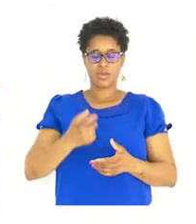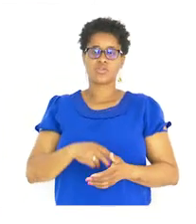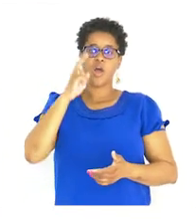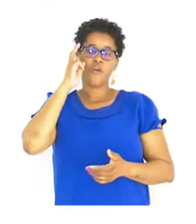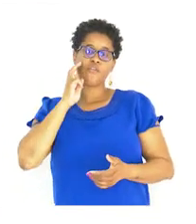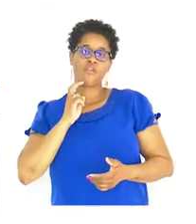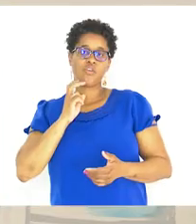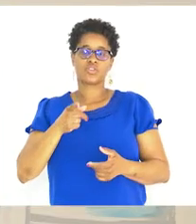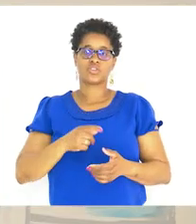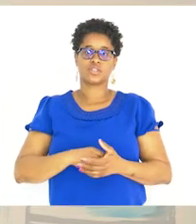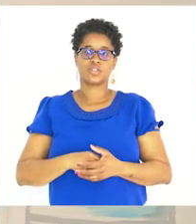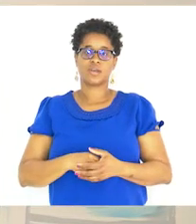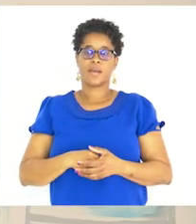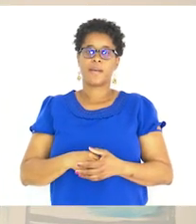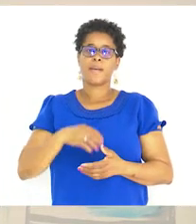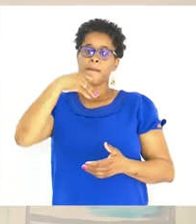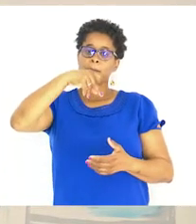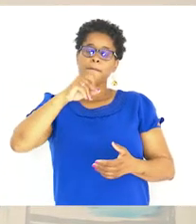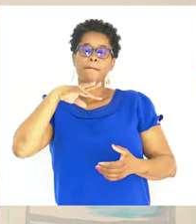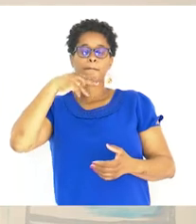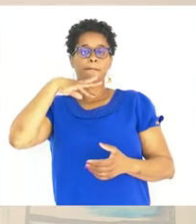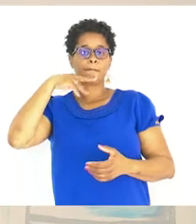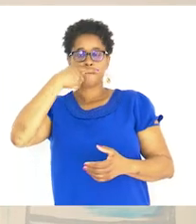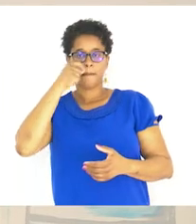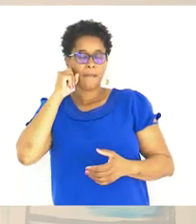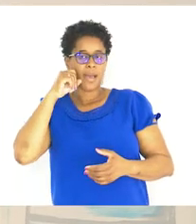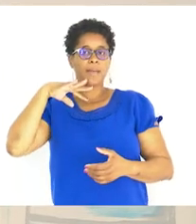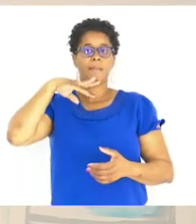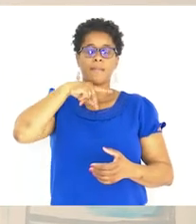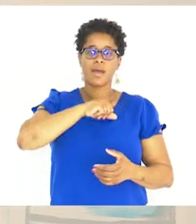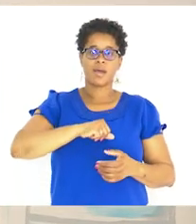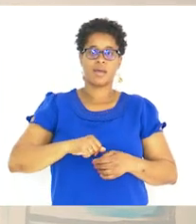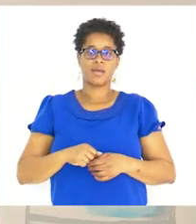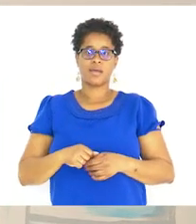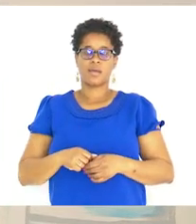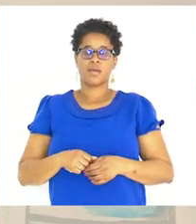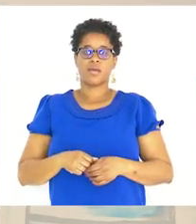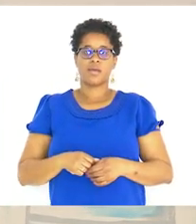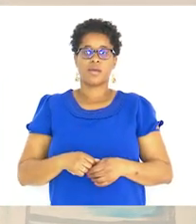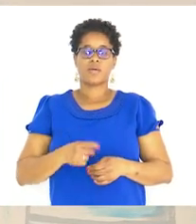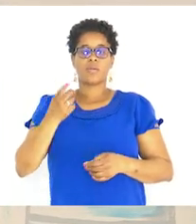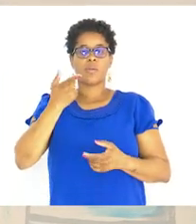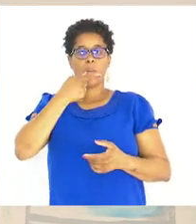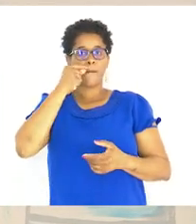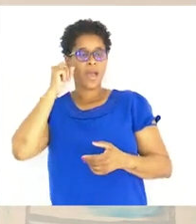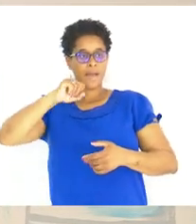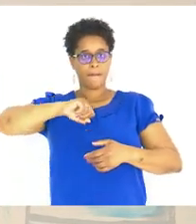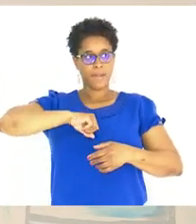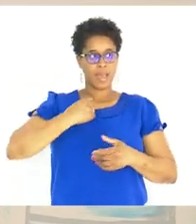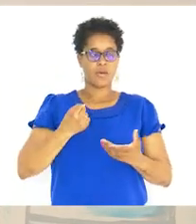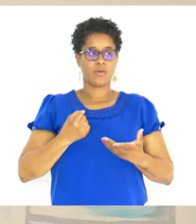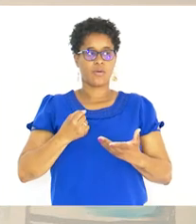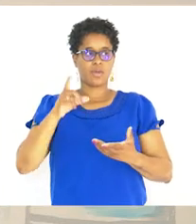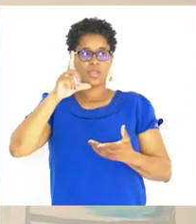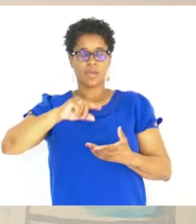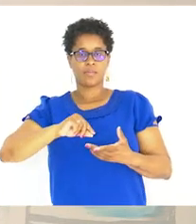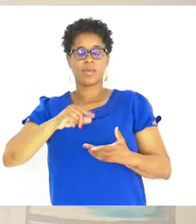Avós Papá E mamá Do meu Pai O meu Pai